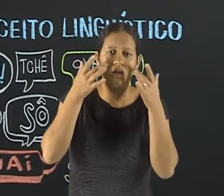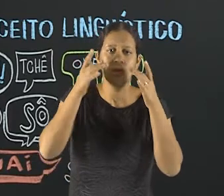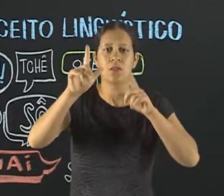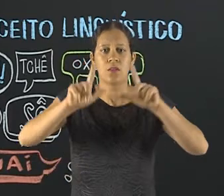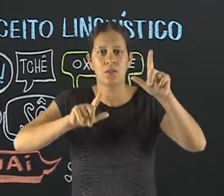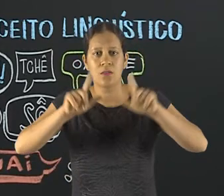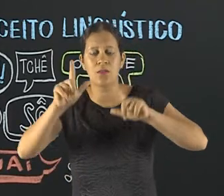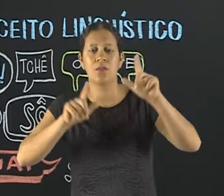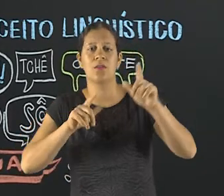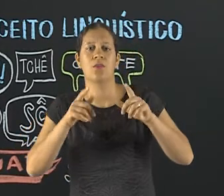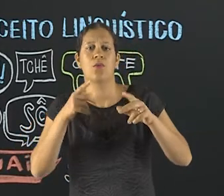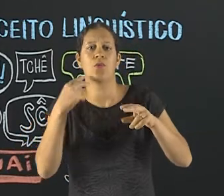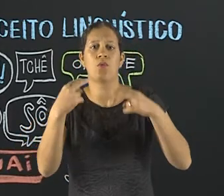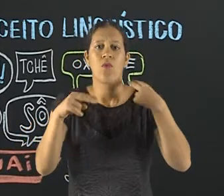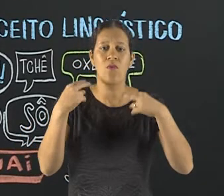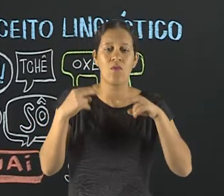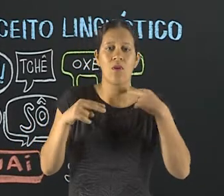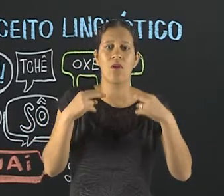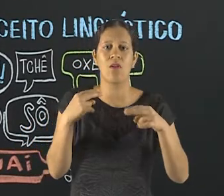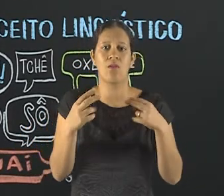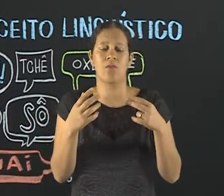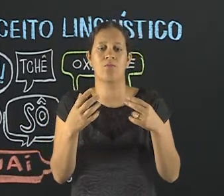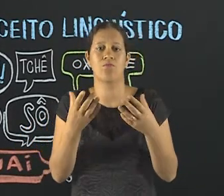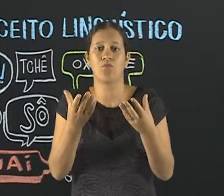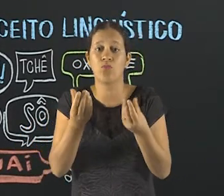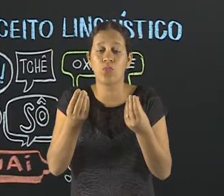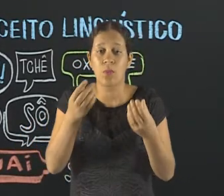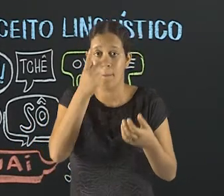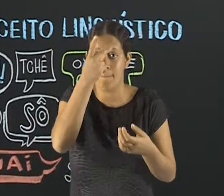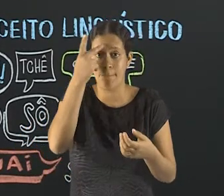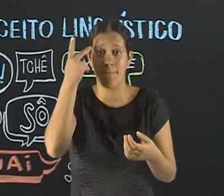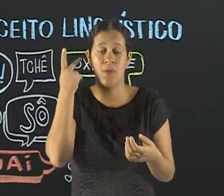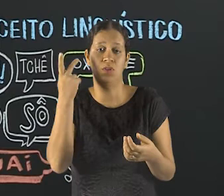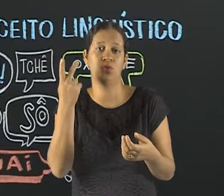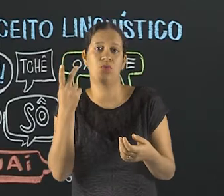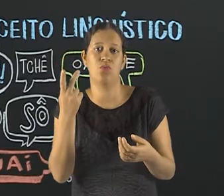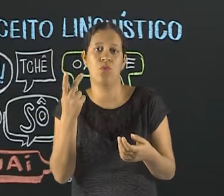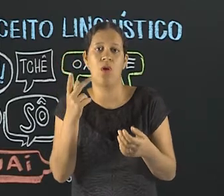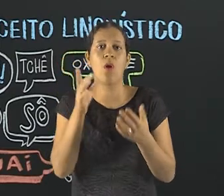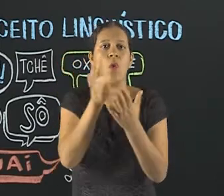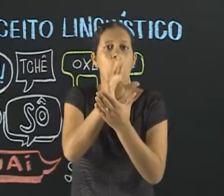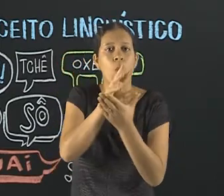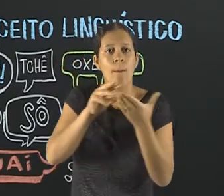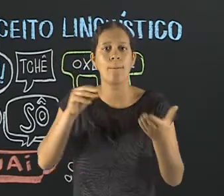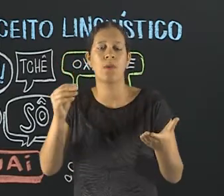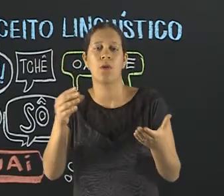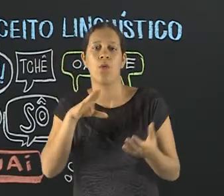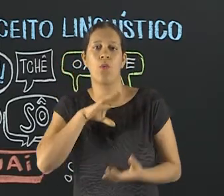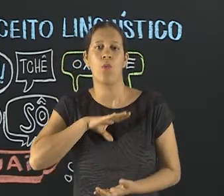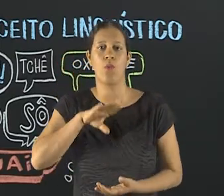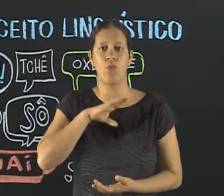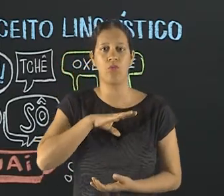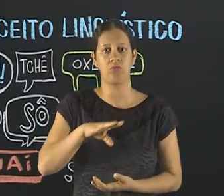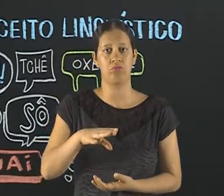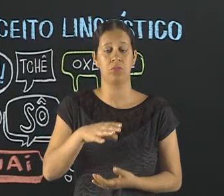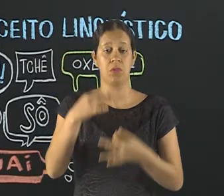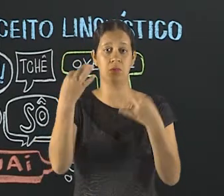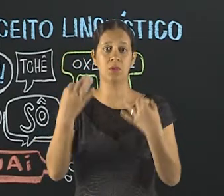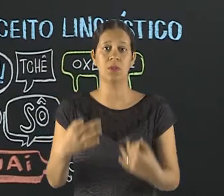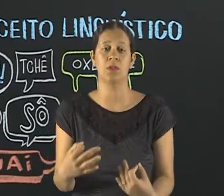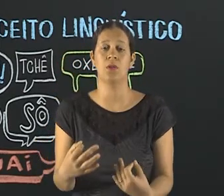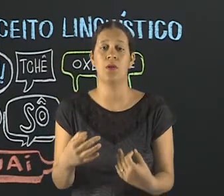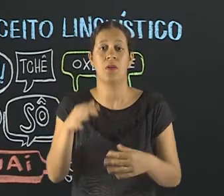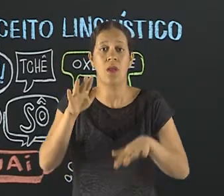atriz, um apresentador utiliza aquela língua. Muita gente coloca essa língua, esse modelo de utilização da língua portuguesa como